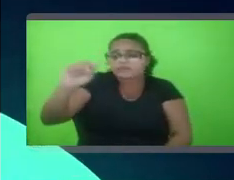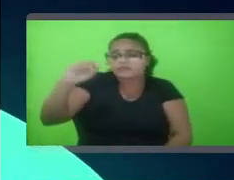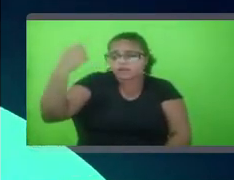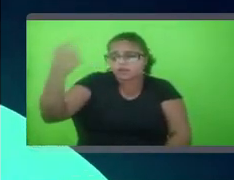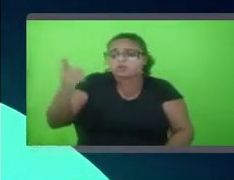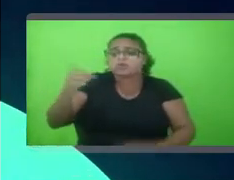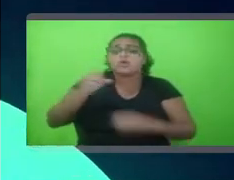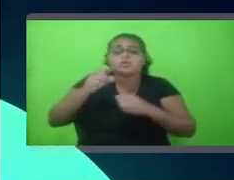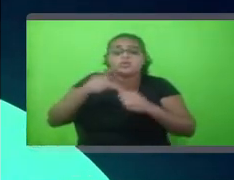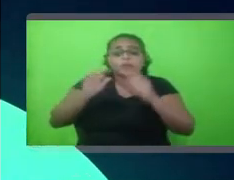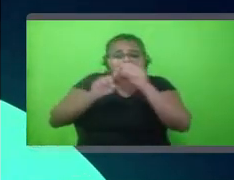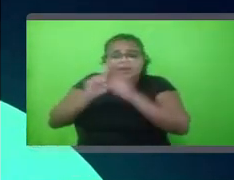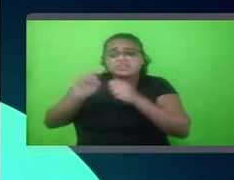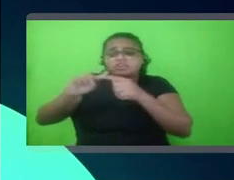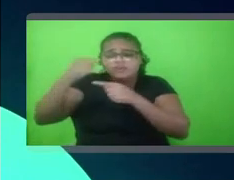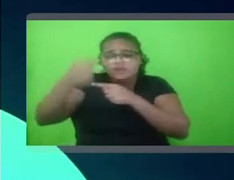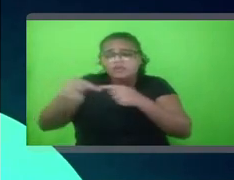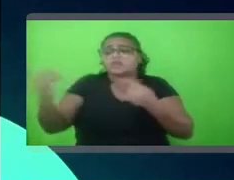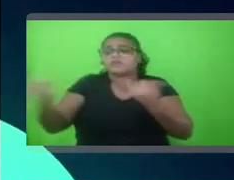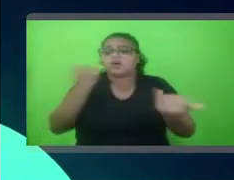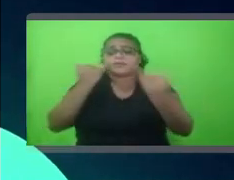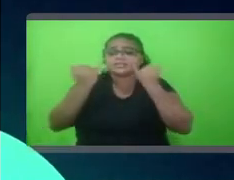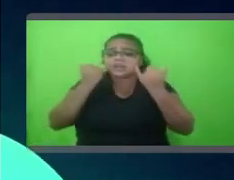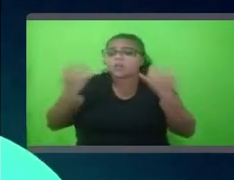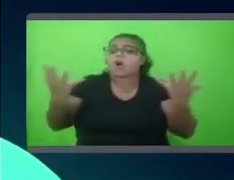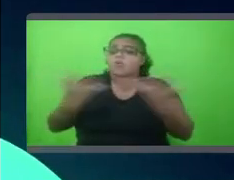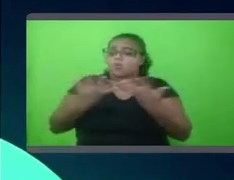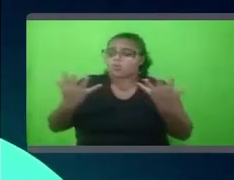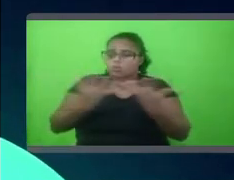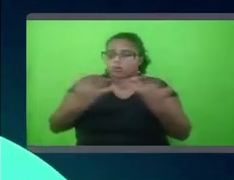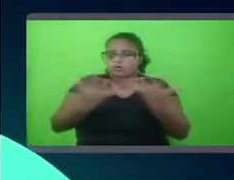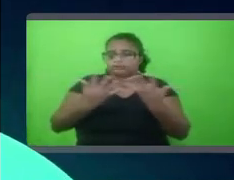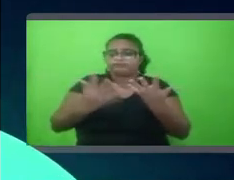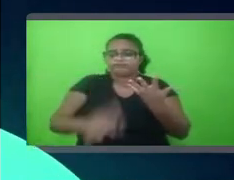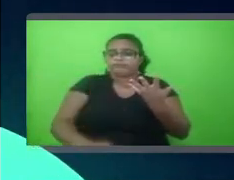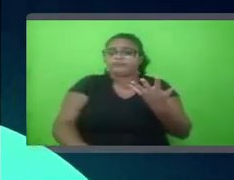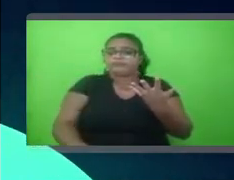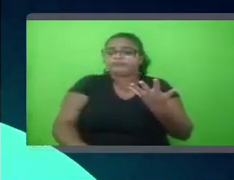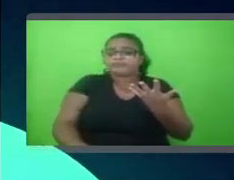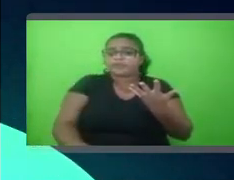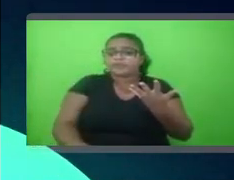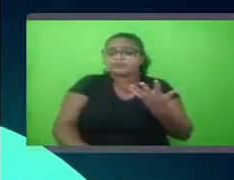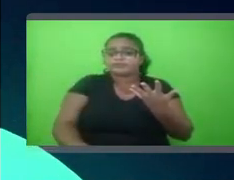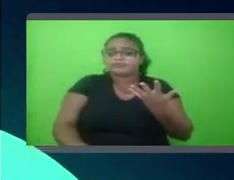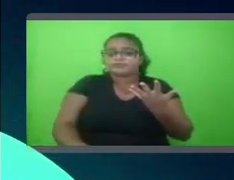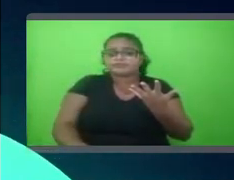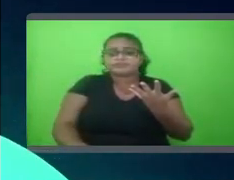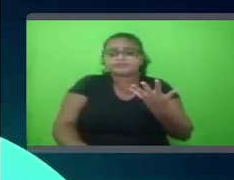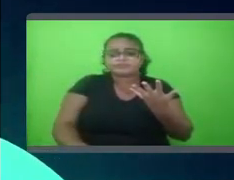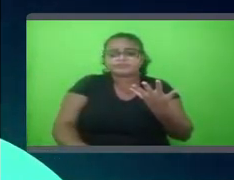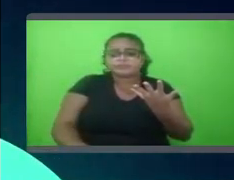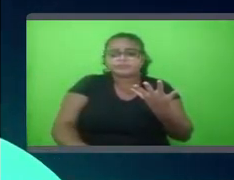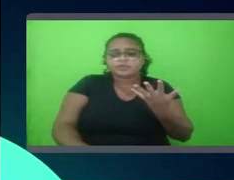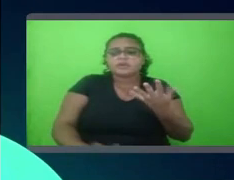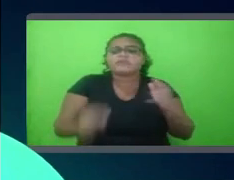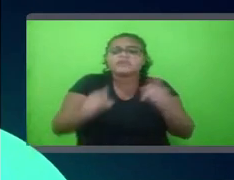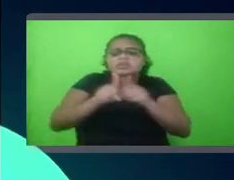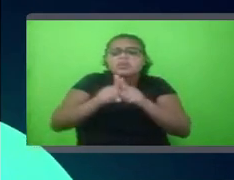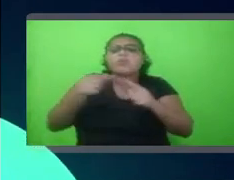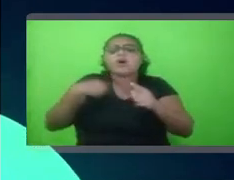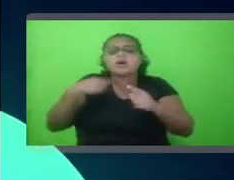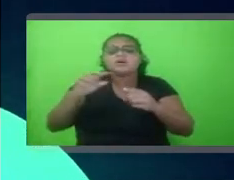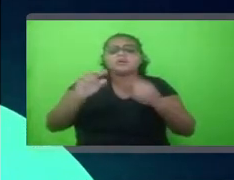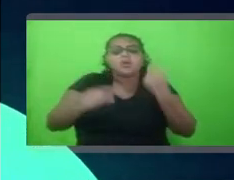Eu preciso dessa informação agora. Minha campanha está rolando agora. E aí, você fez a ação, você viu lá, eu passei de um para dois